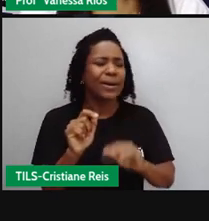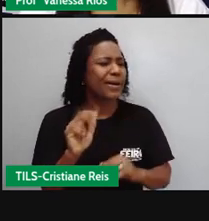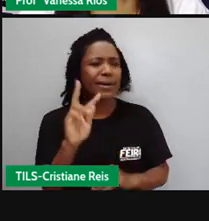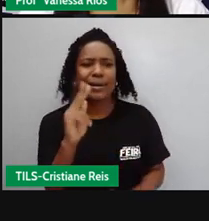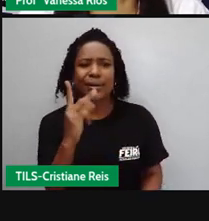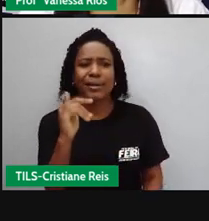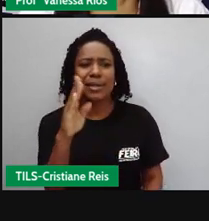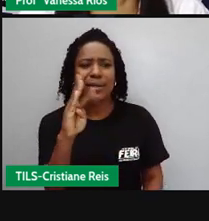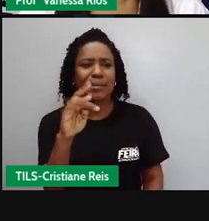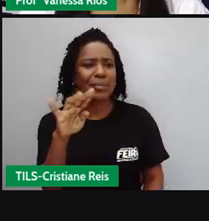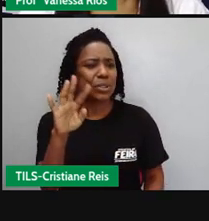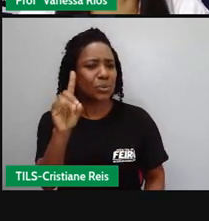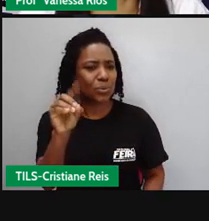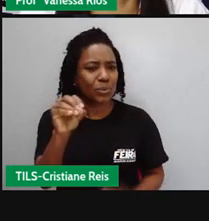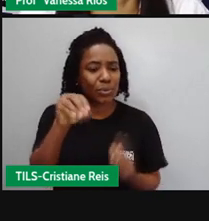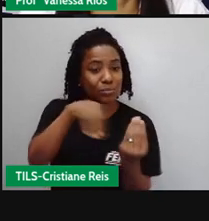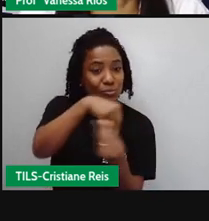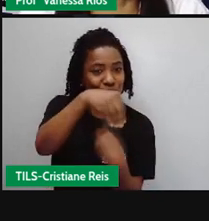textuais.